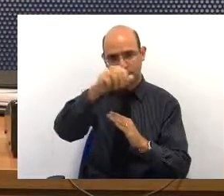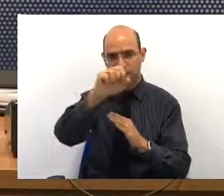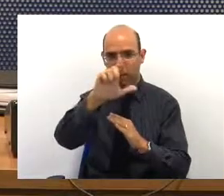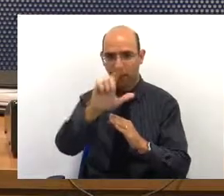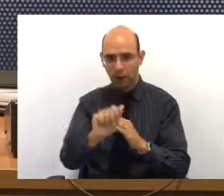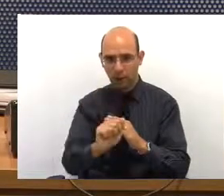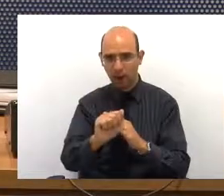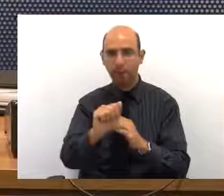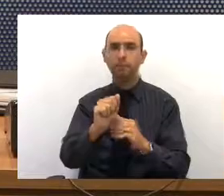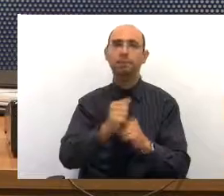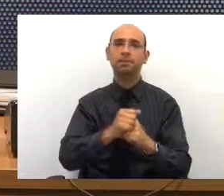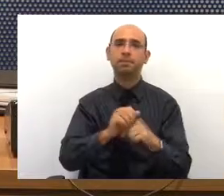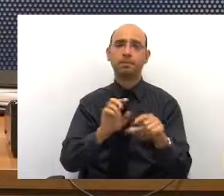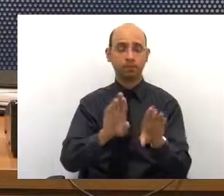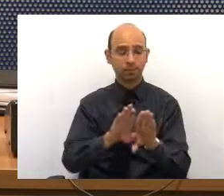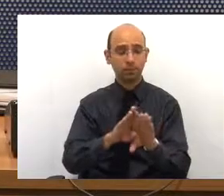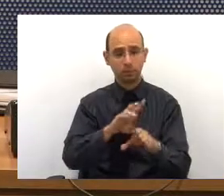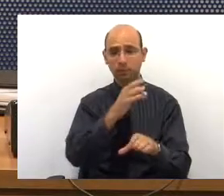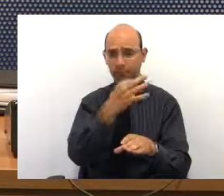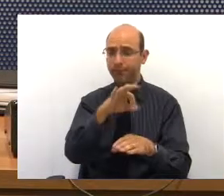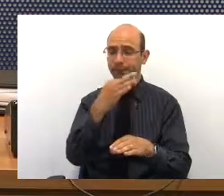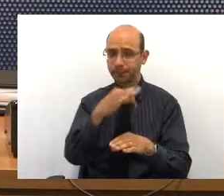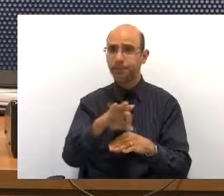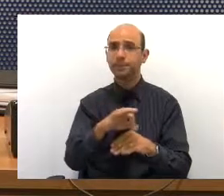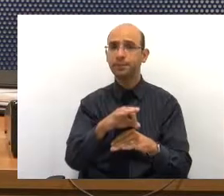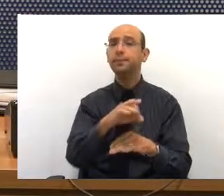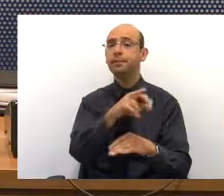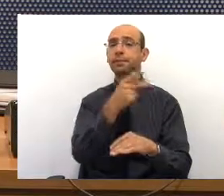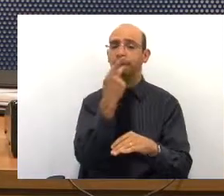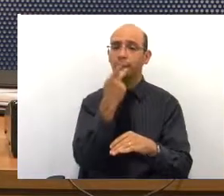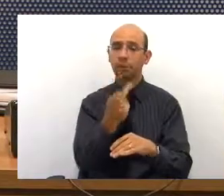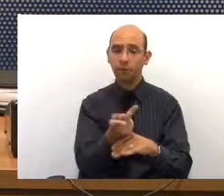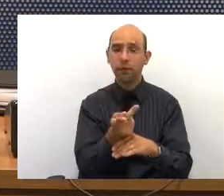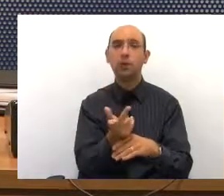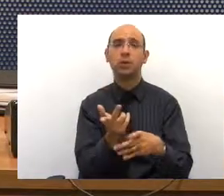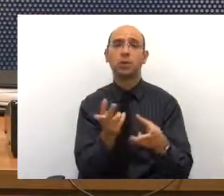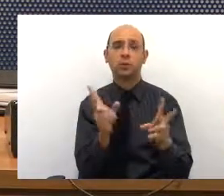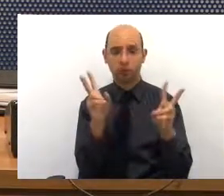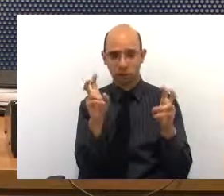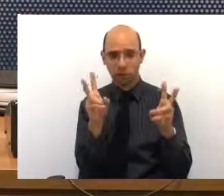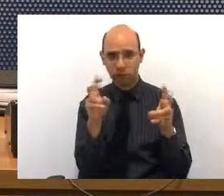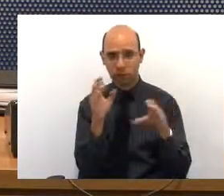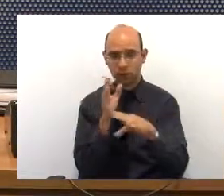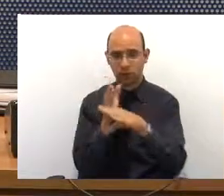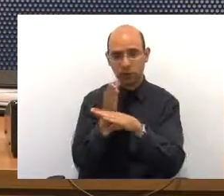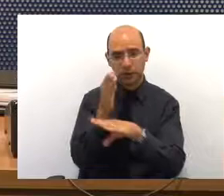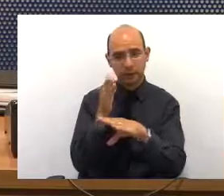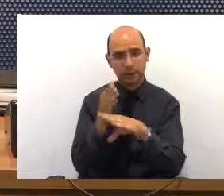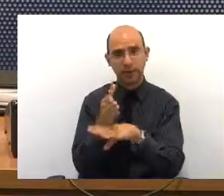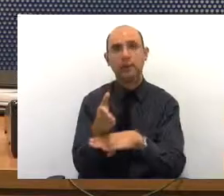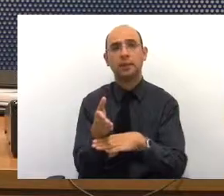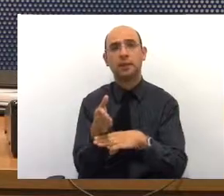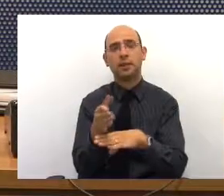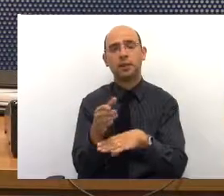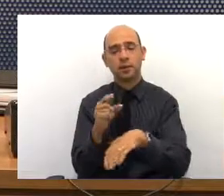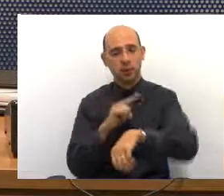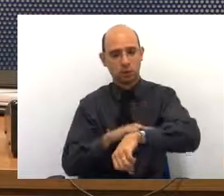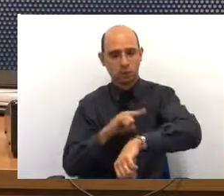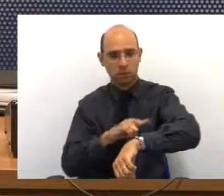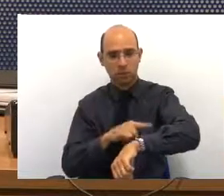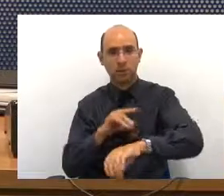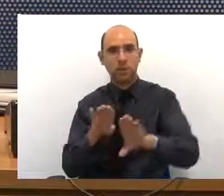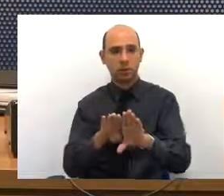ele tem razão quando fala da questão da acessibilidade dos banheiros.